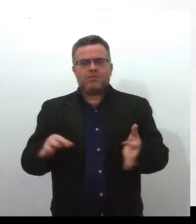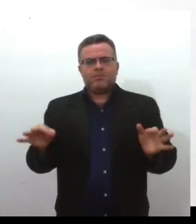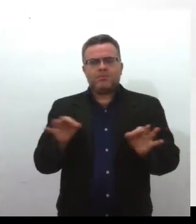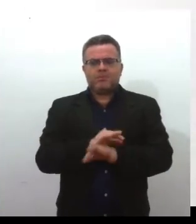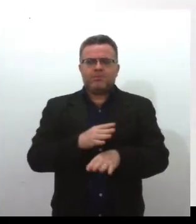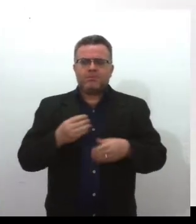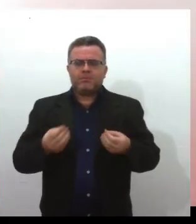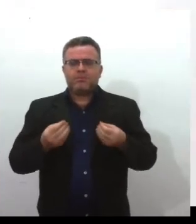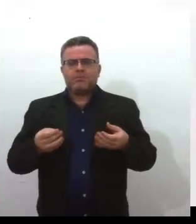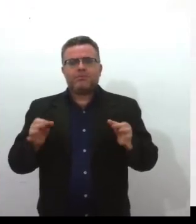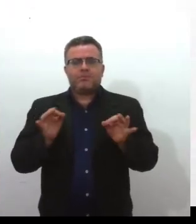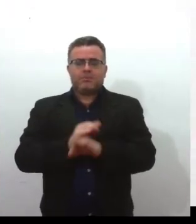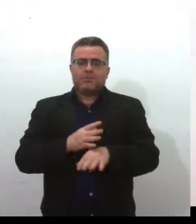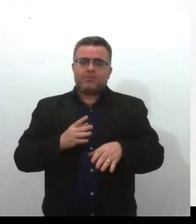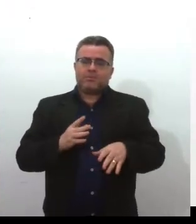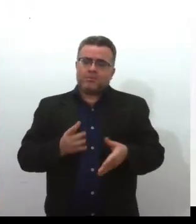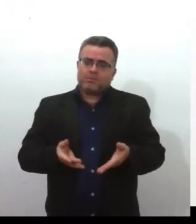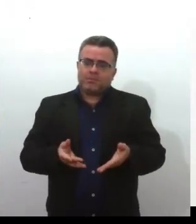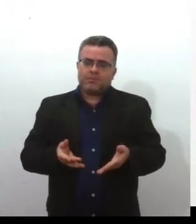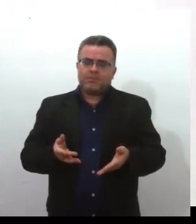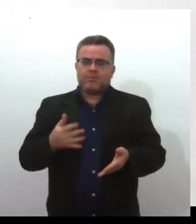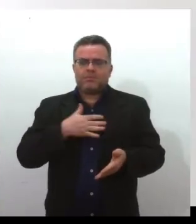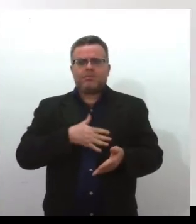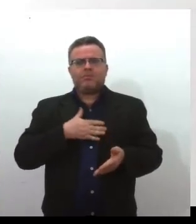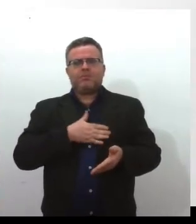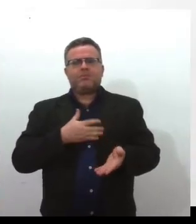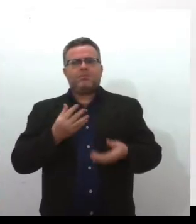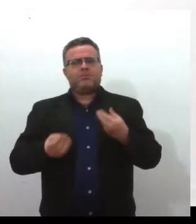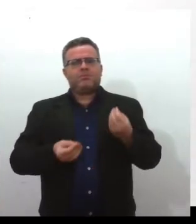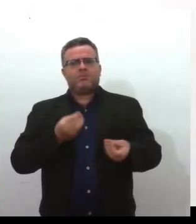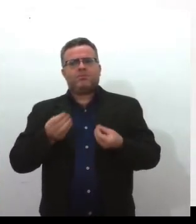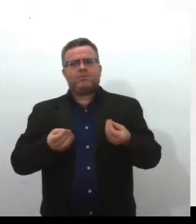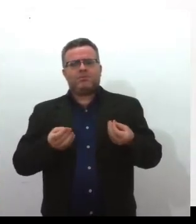palavra muito suave, para não usar o palavrão que se falava.